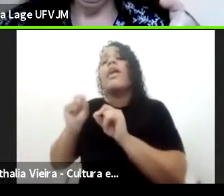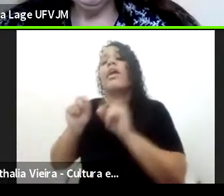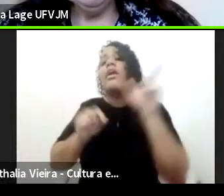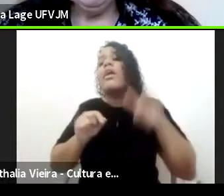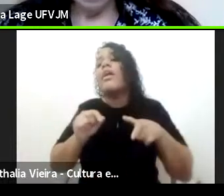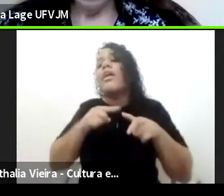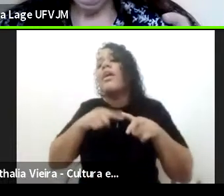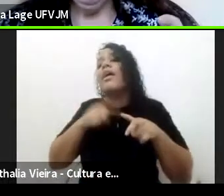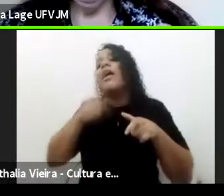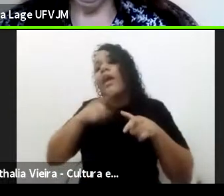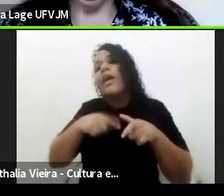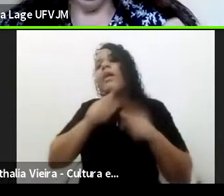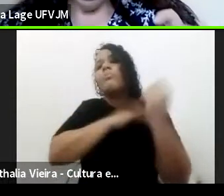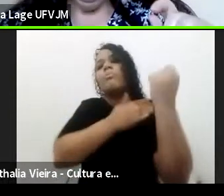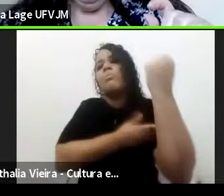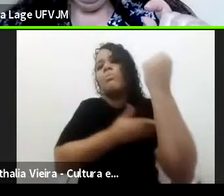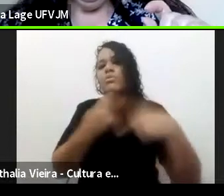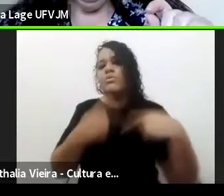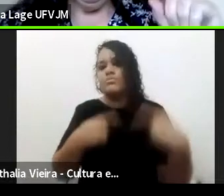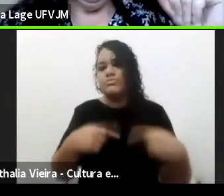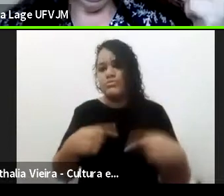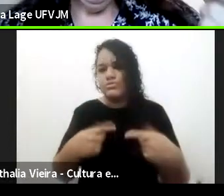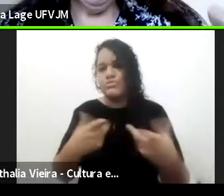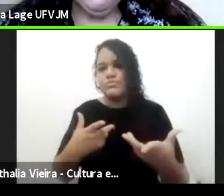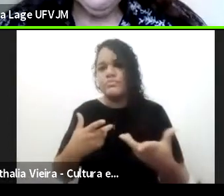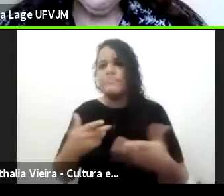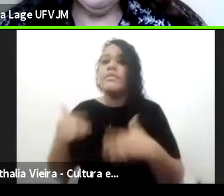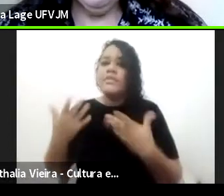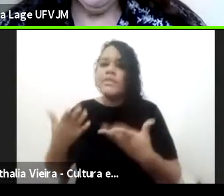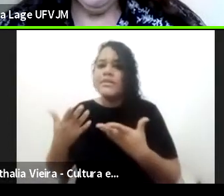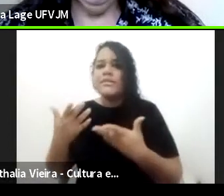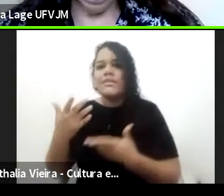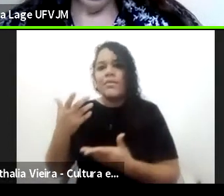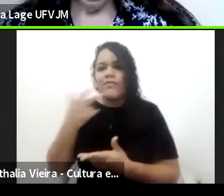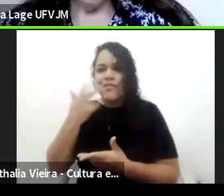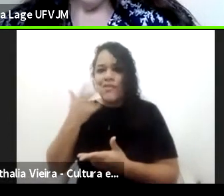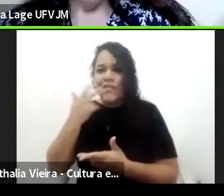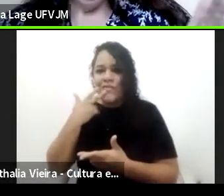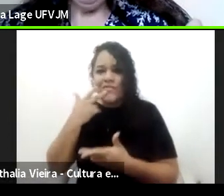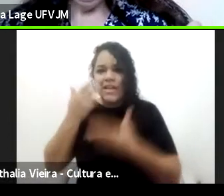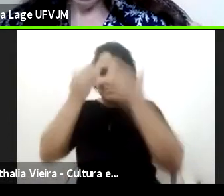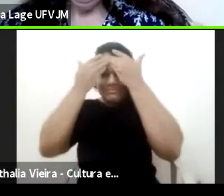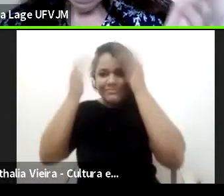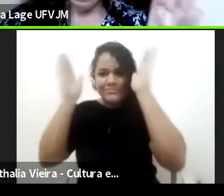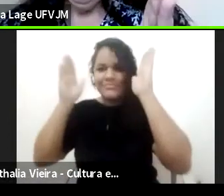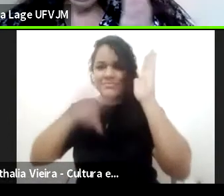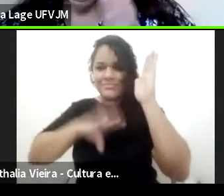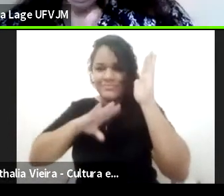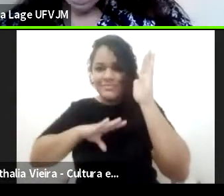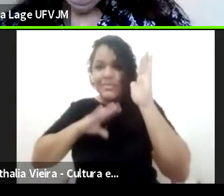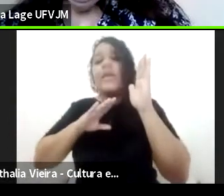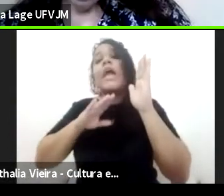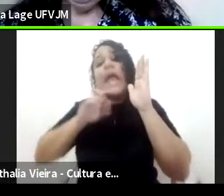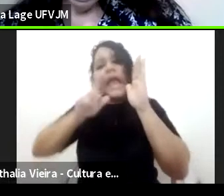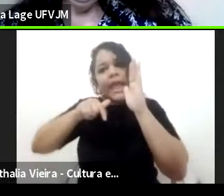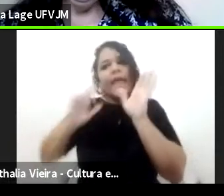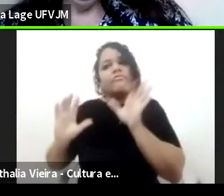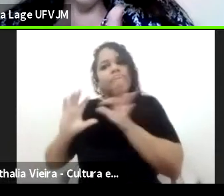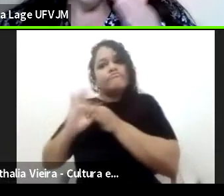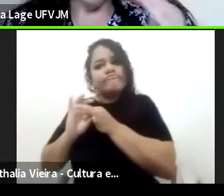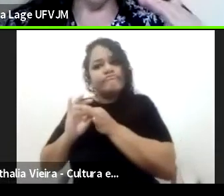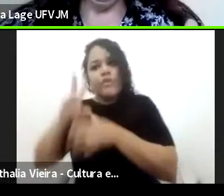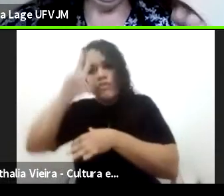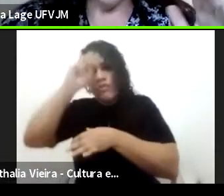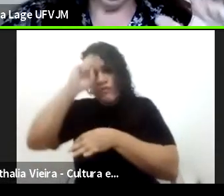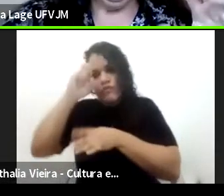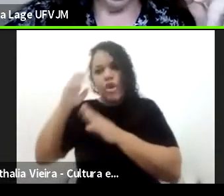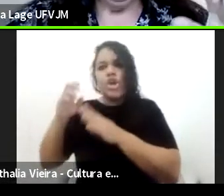são luzes que continuam com um vínculo muito forte com a religião, mas reflete diretamente,